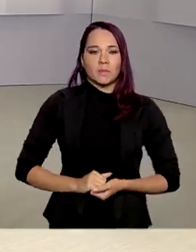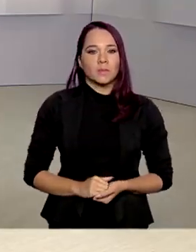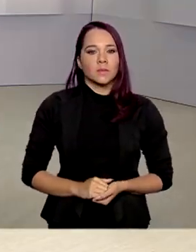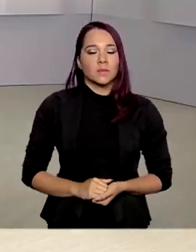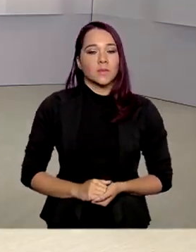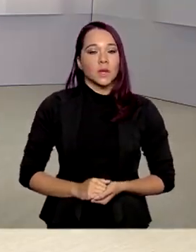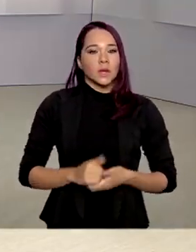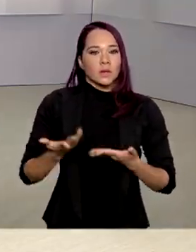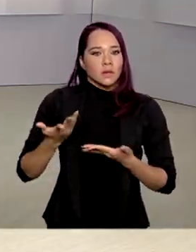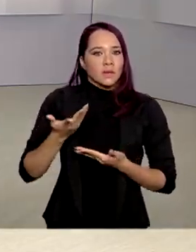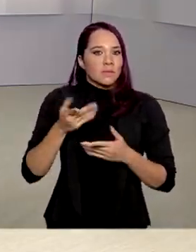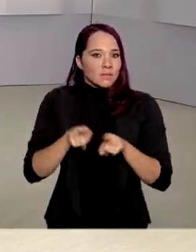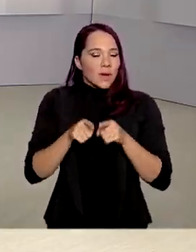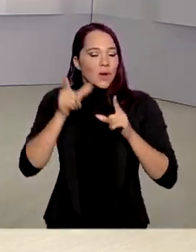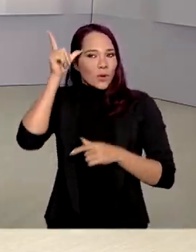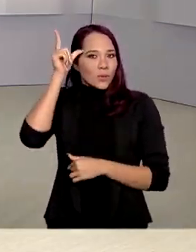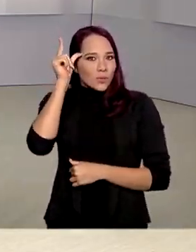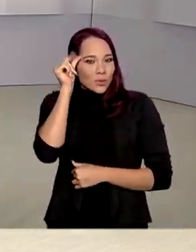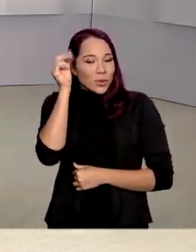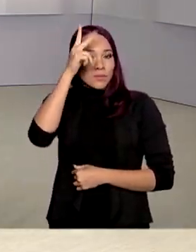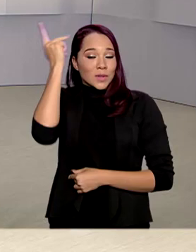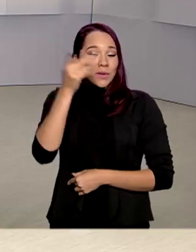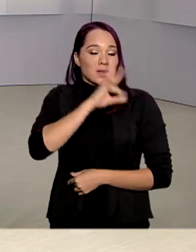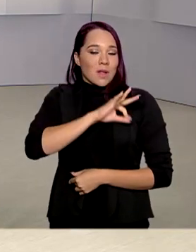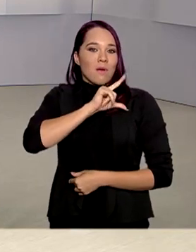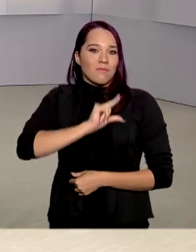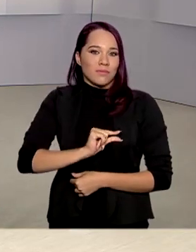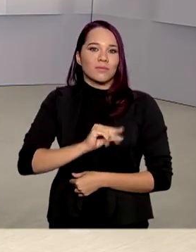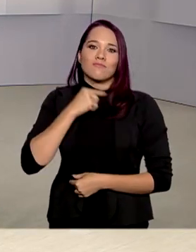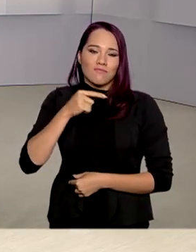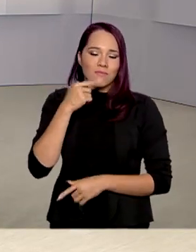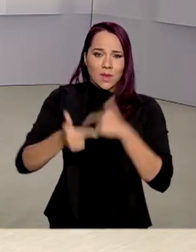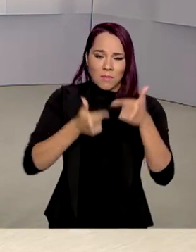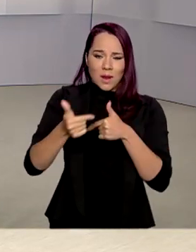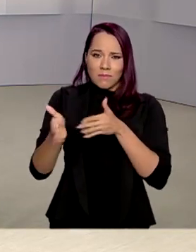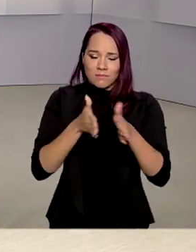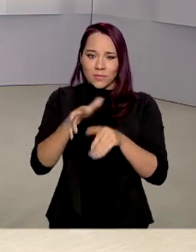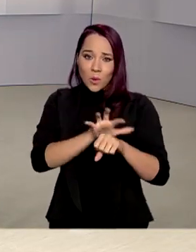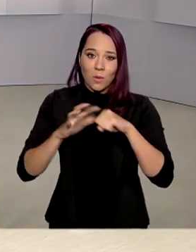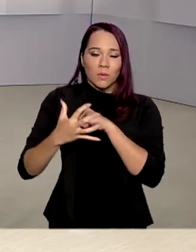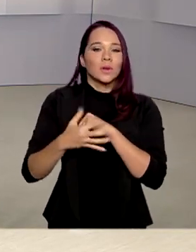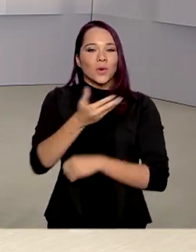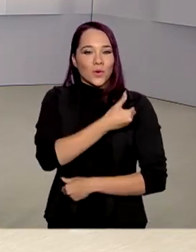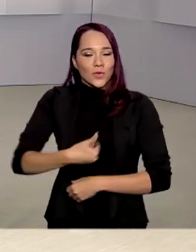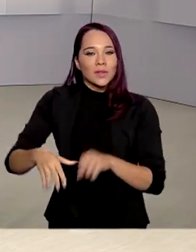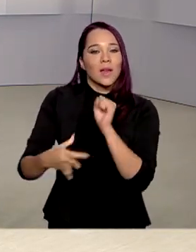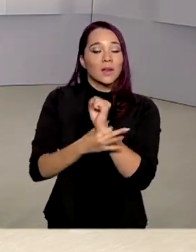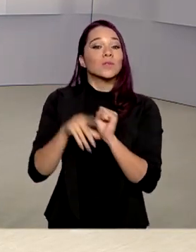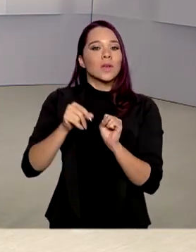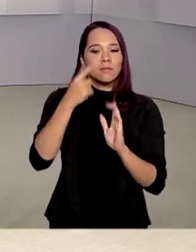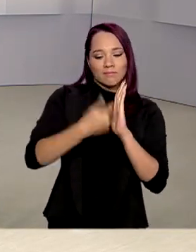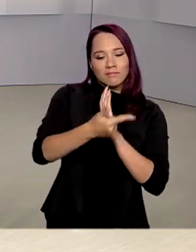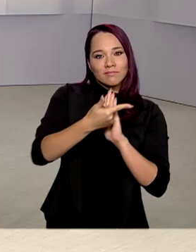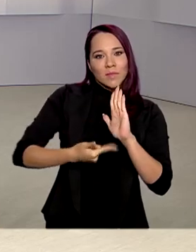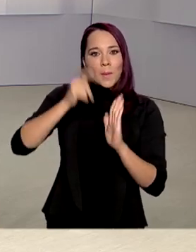Para aliviar o bolso dos consumidores de baixa renda impedidos de trabalhar durante a pandemia, o governo garante a isenção no